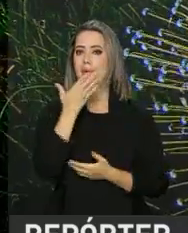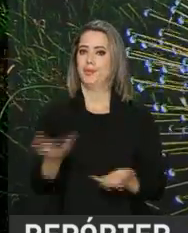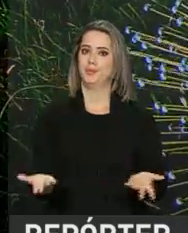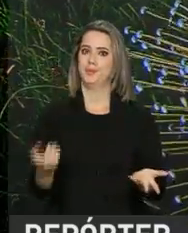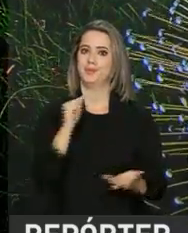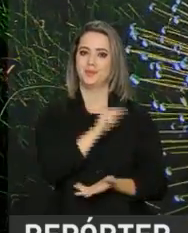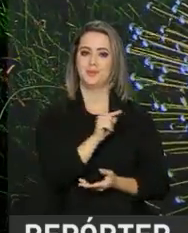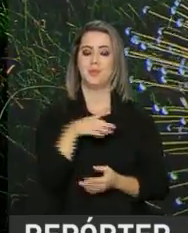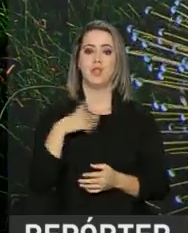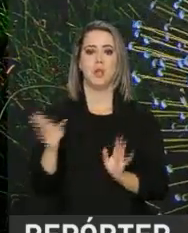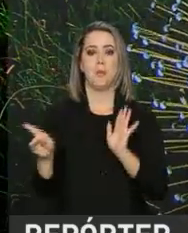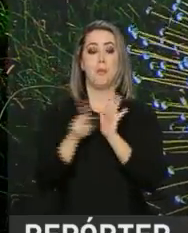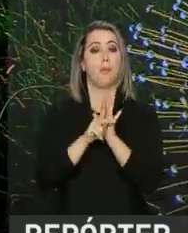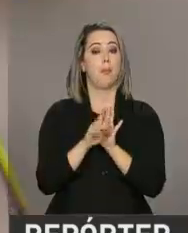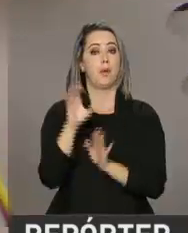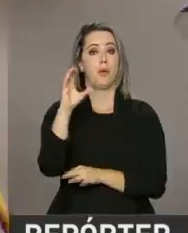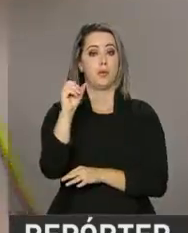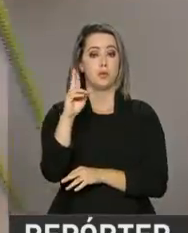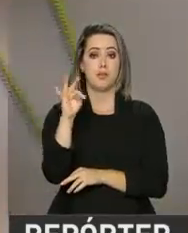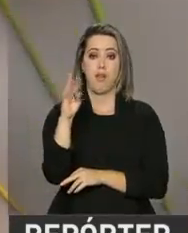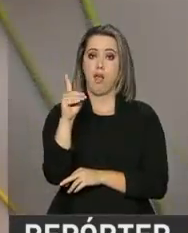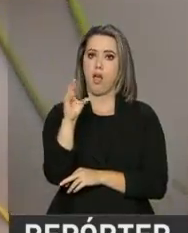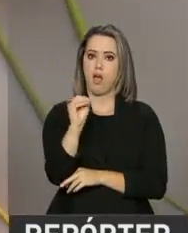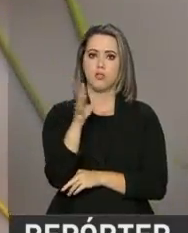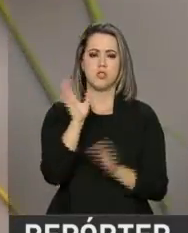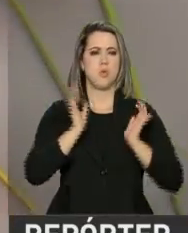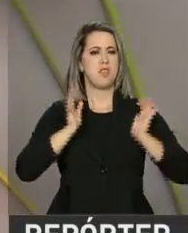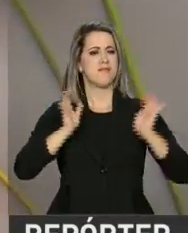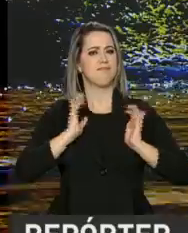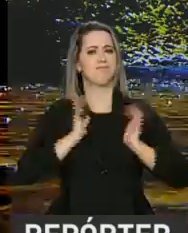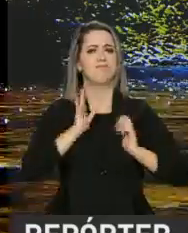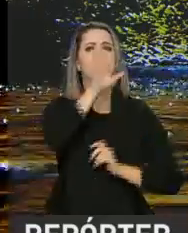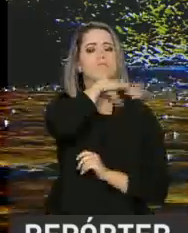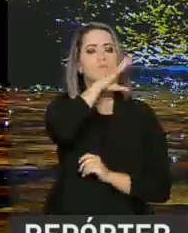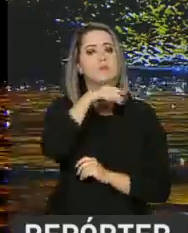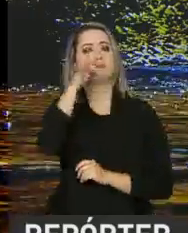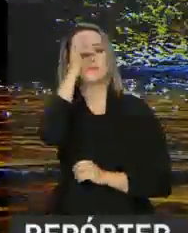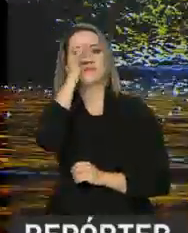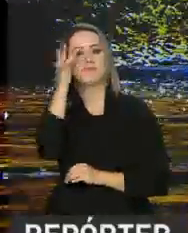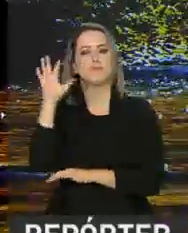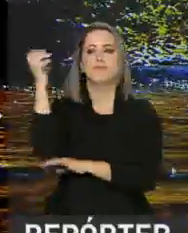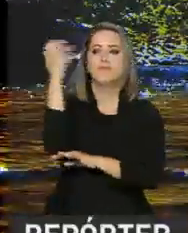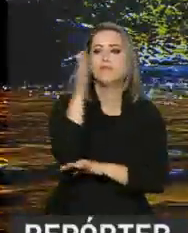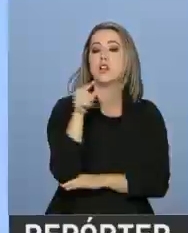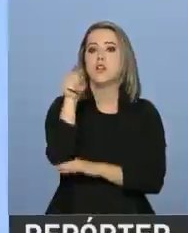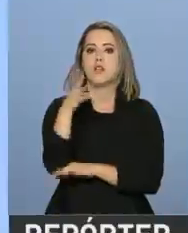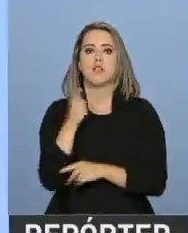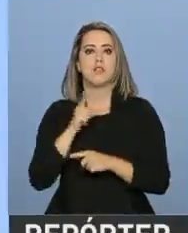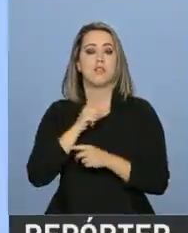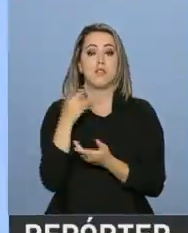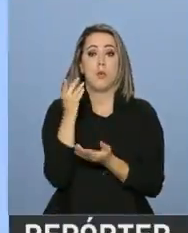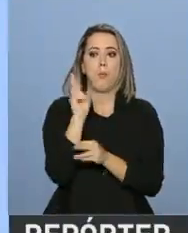O parque abriga a vegetação típica do cerrado e uma riqueza biológica única no mundo. Os ecossistemas escondem espécies